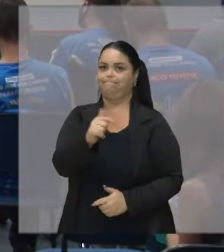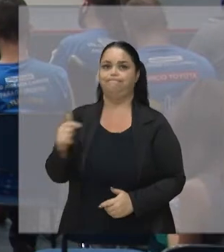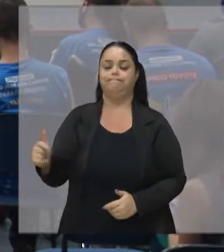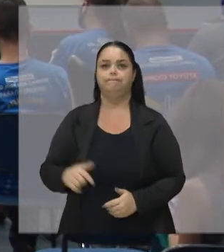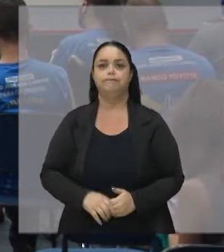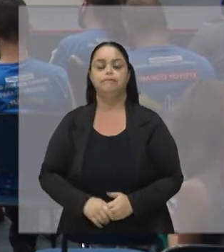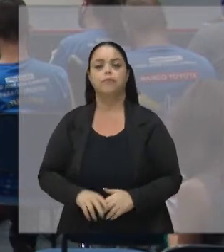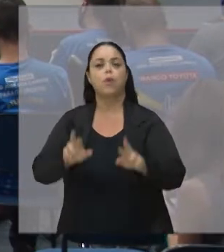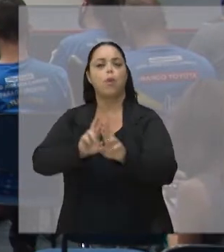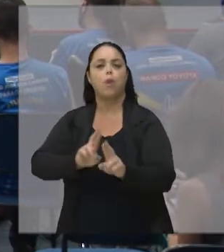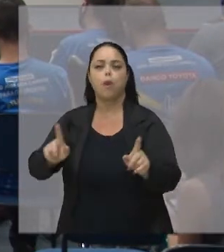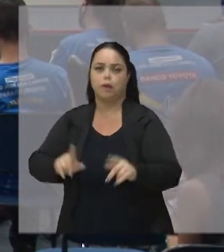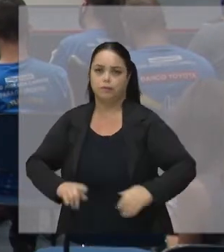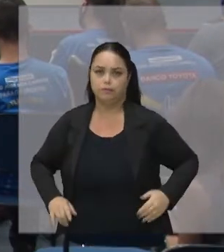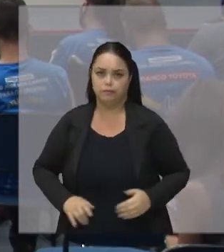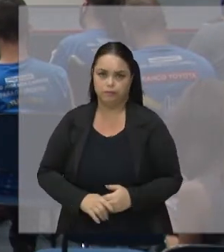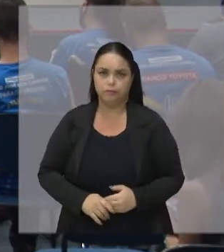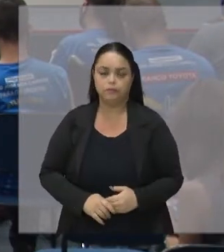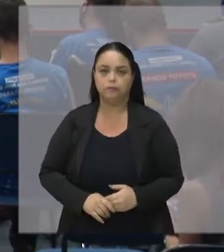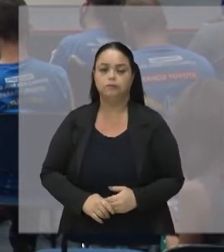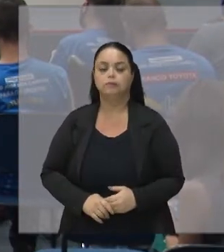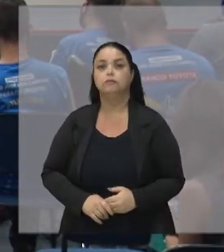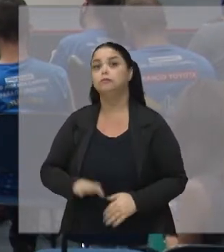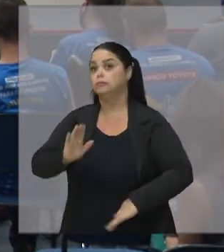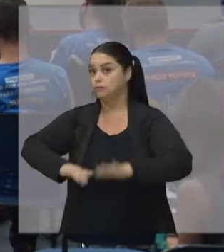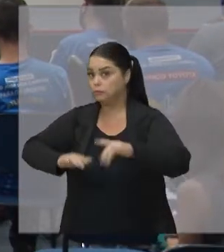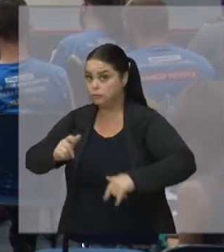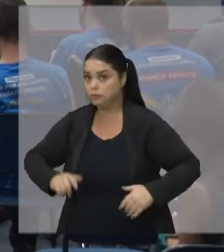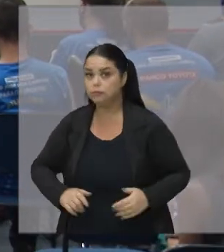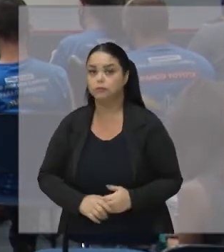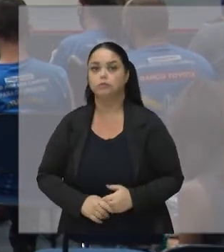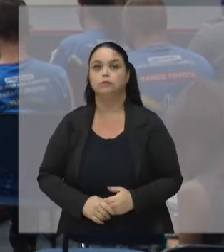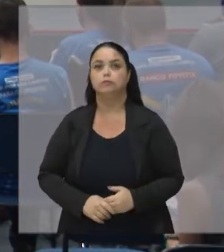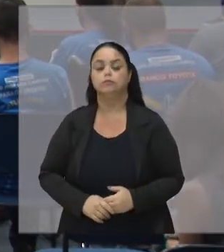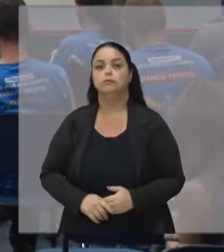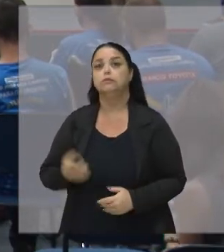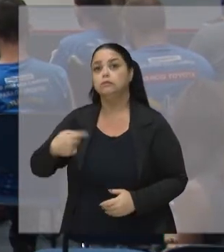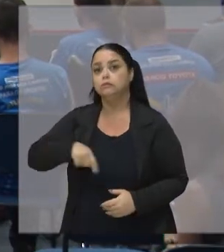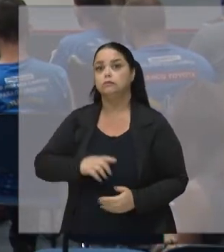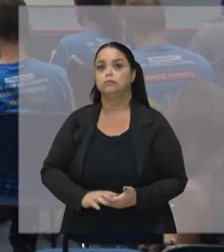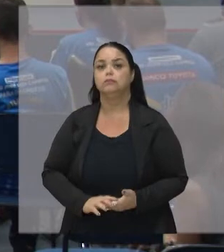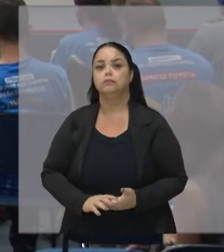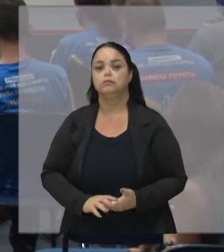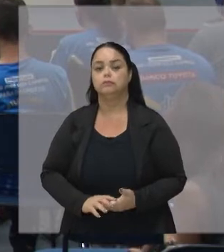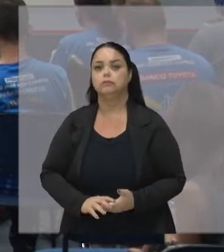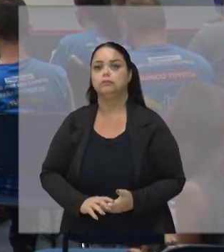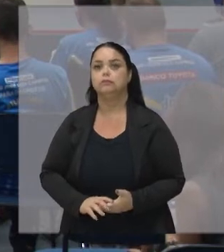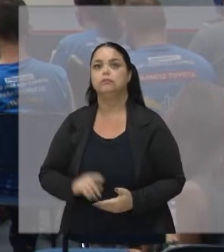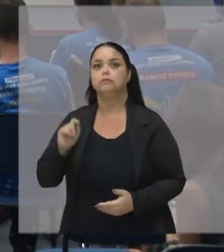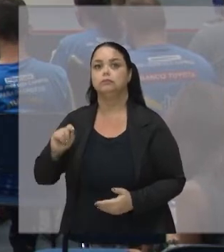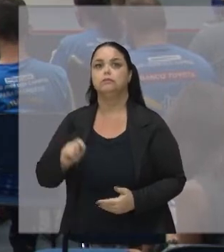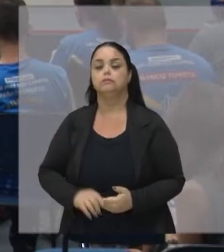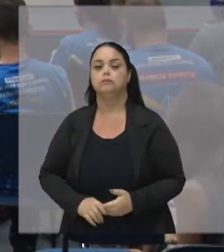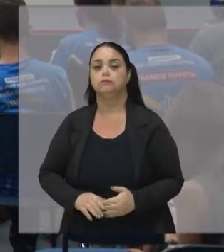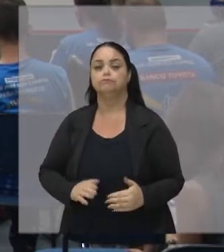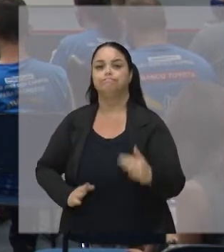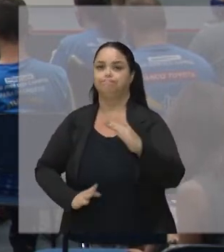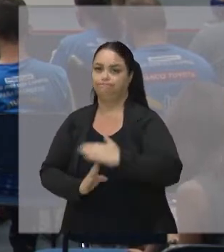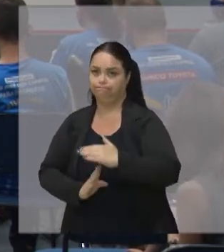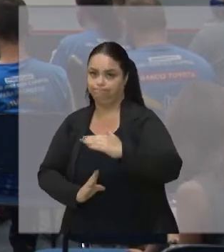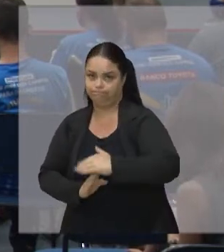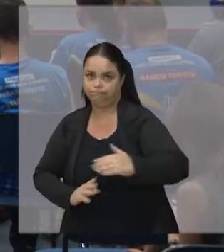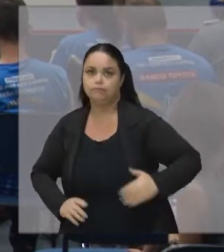Indiferenças Muitas das vezes Somos nós mesmos Que nos Que nos Limitamos